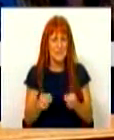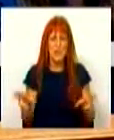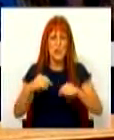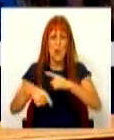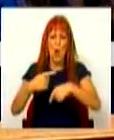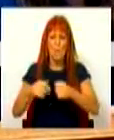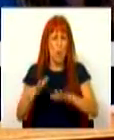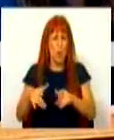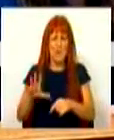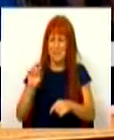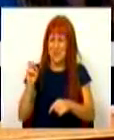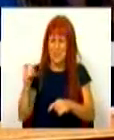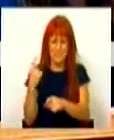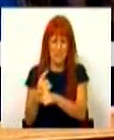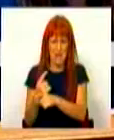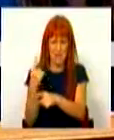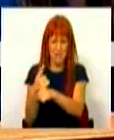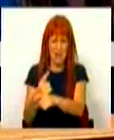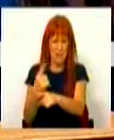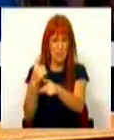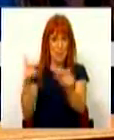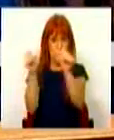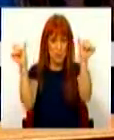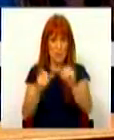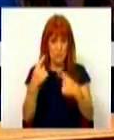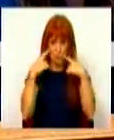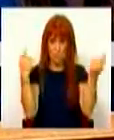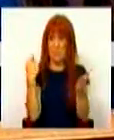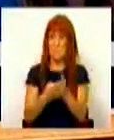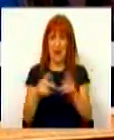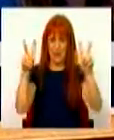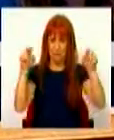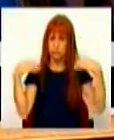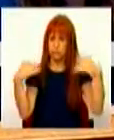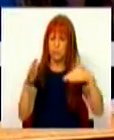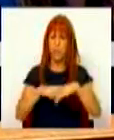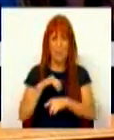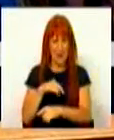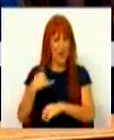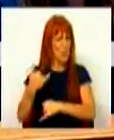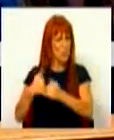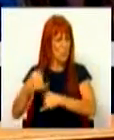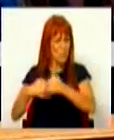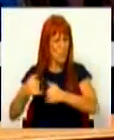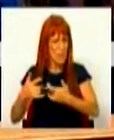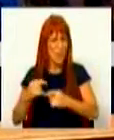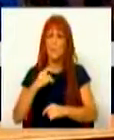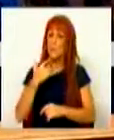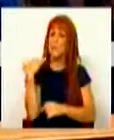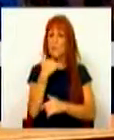durante praticamente uma década é um sistema público que paga um preço elevado por isso. Felizmente,